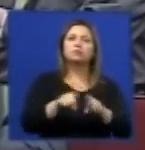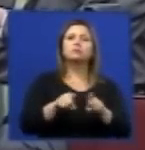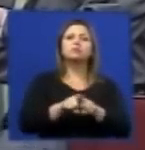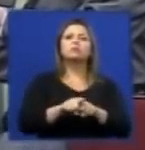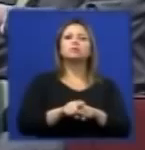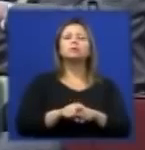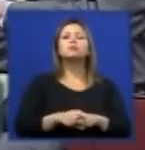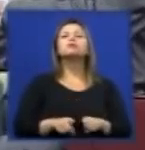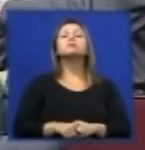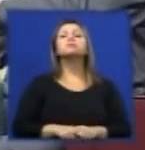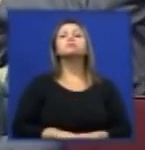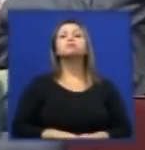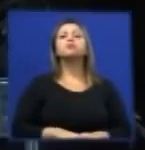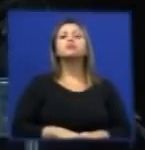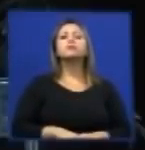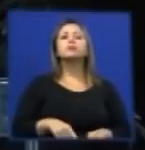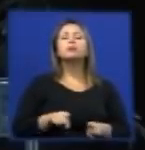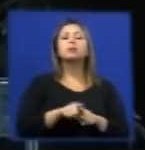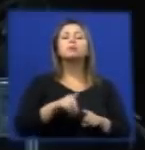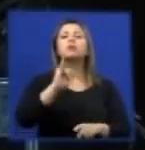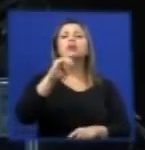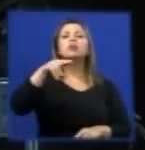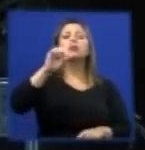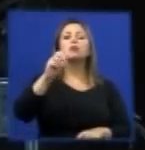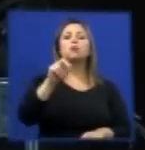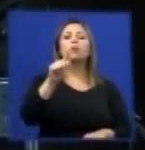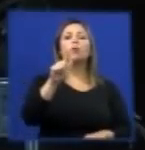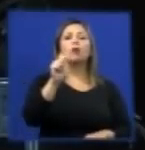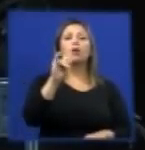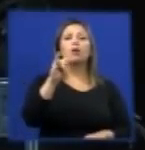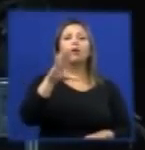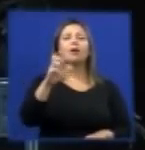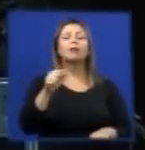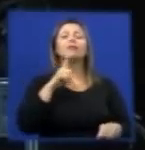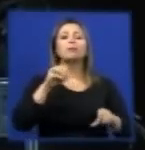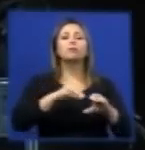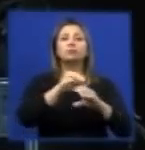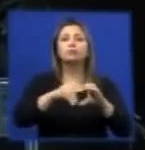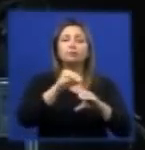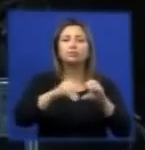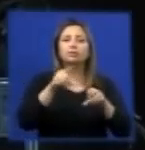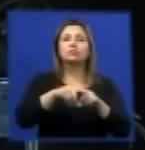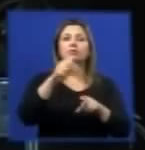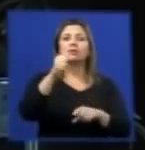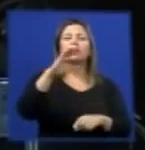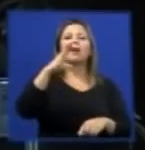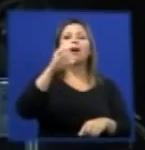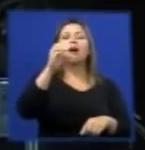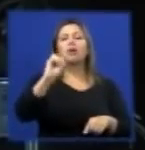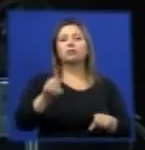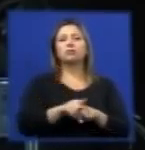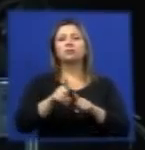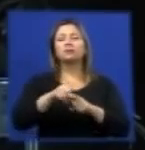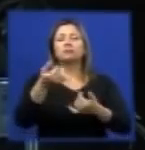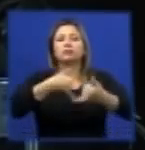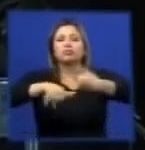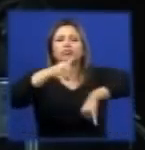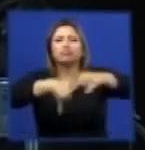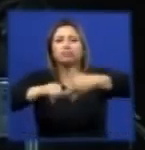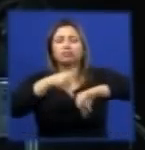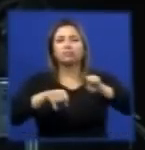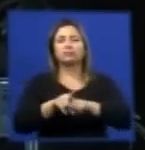negro de fumo e a parte inorgânica representada pelo aço. Onde, ali no aço, estão os metais pesados.